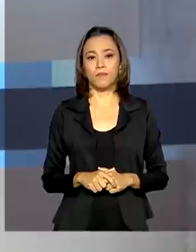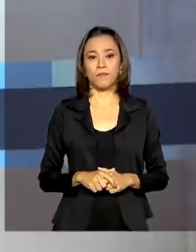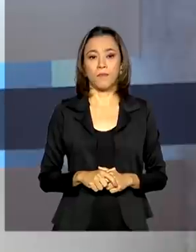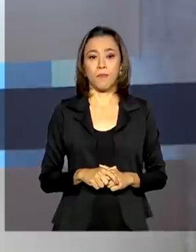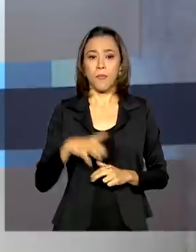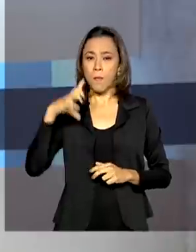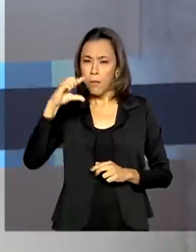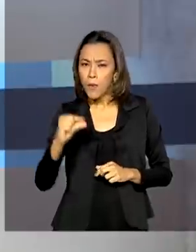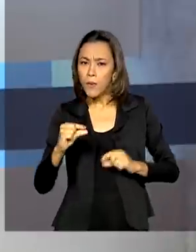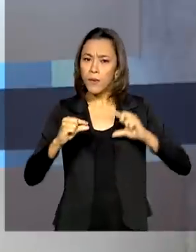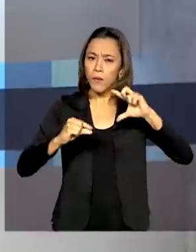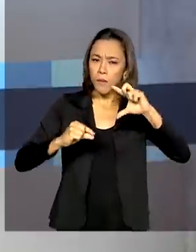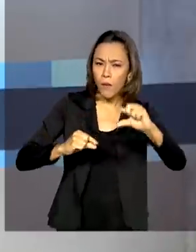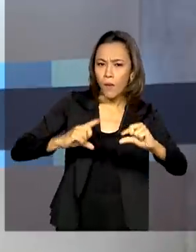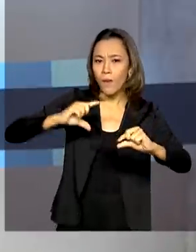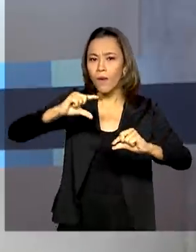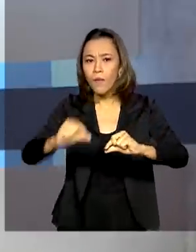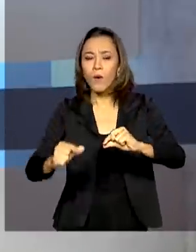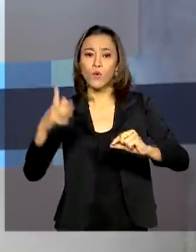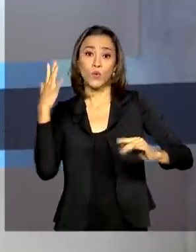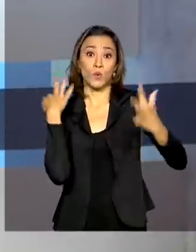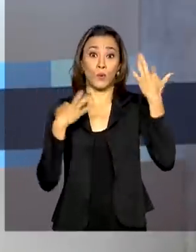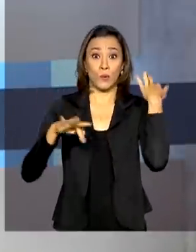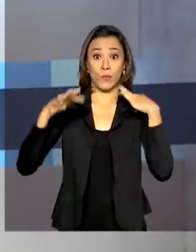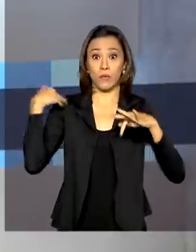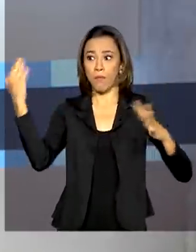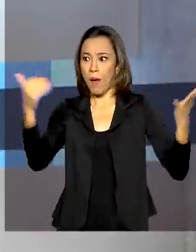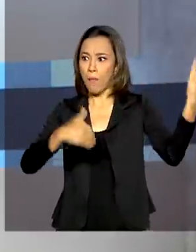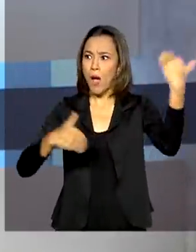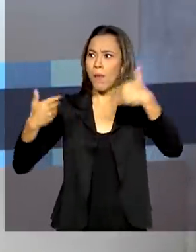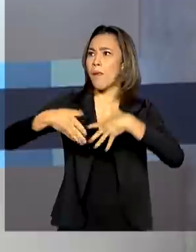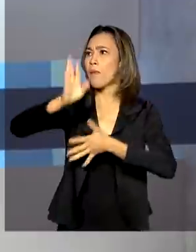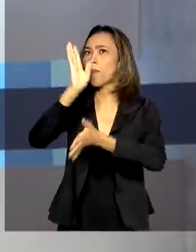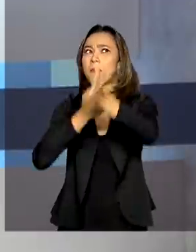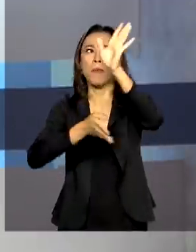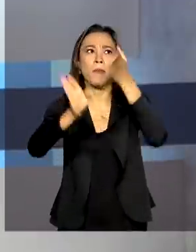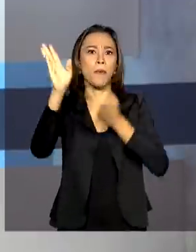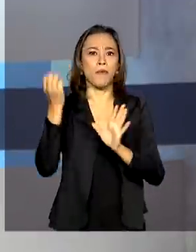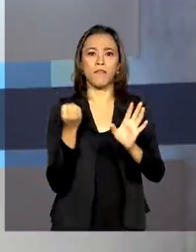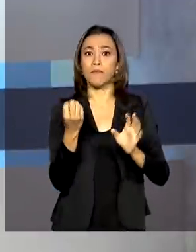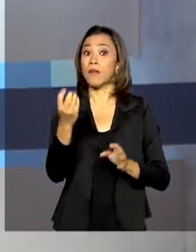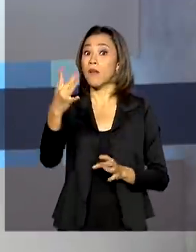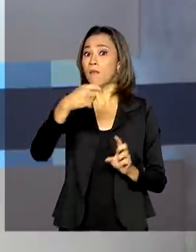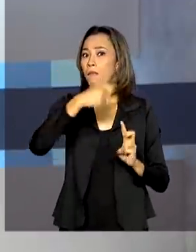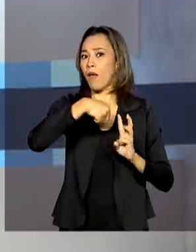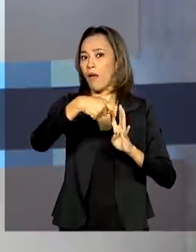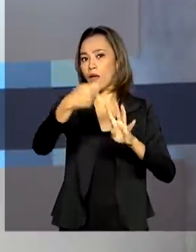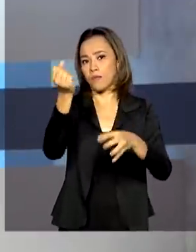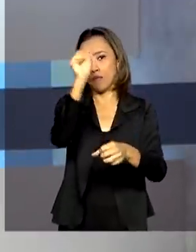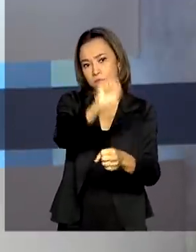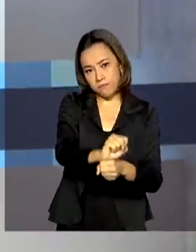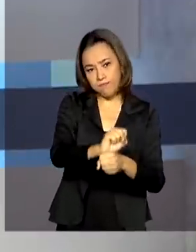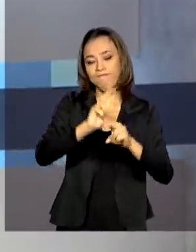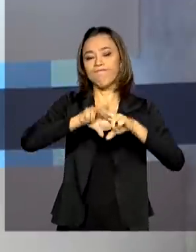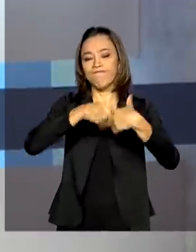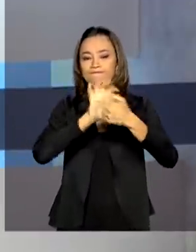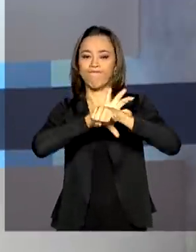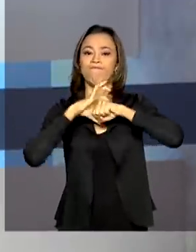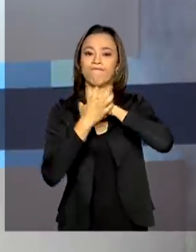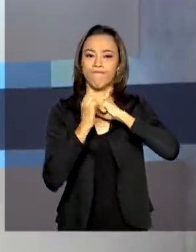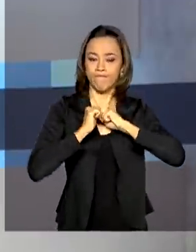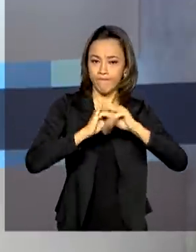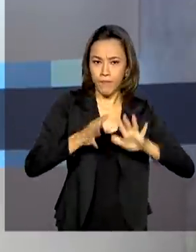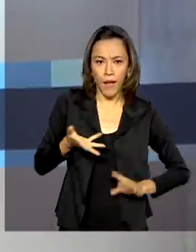Pouco a pouco, os turistas retomam, voltam a viajar depois de meses de paralisação por causa da pandemia. E para